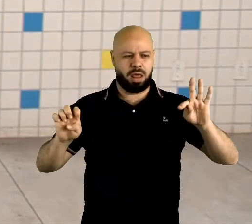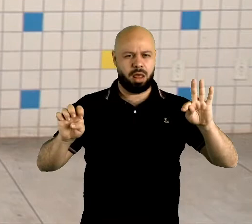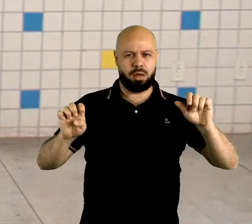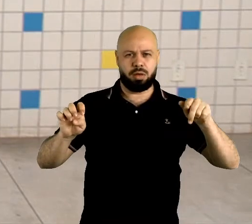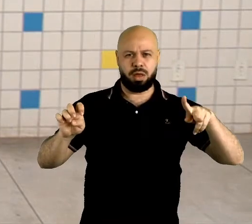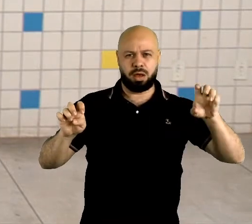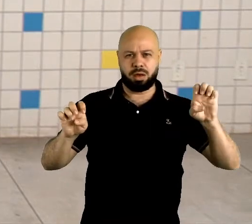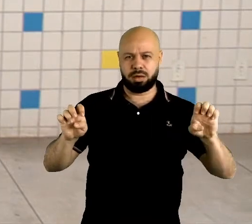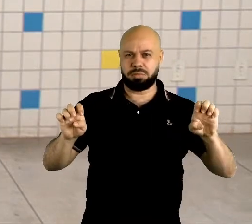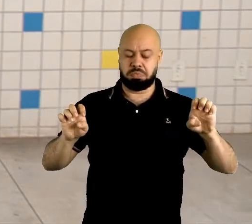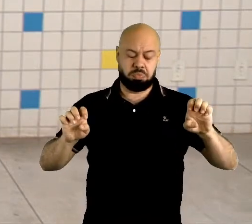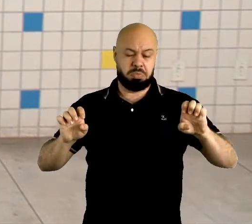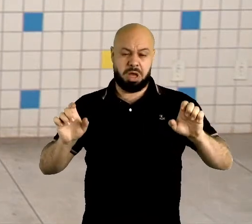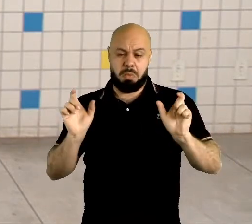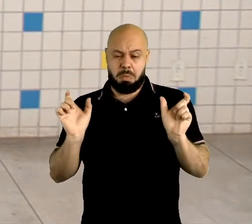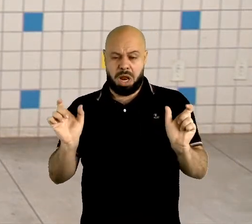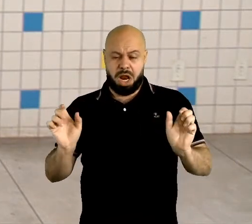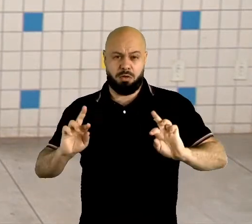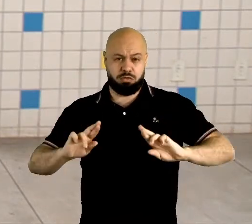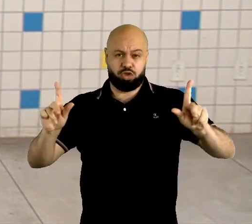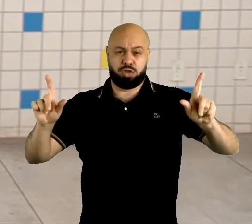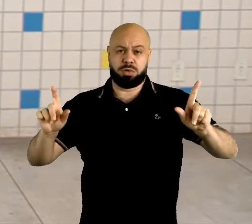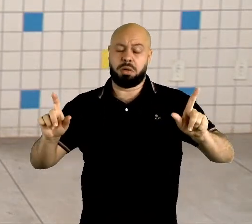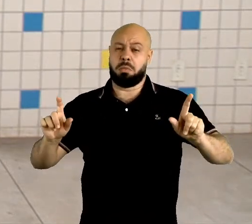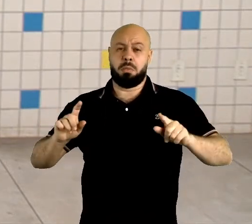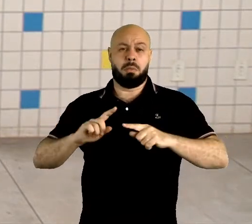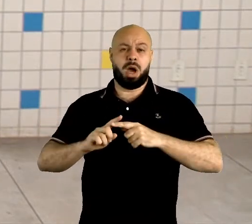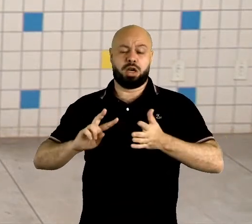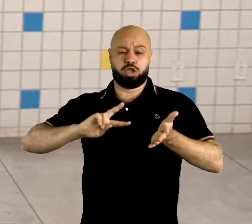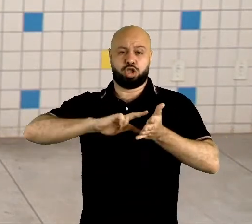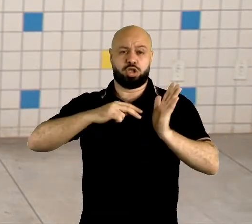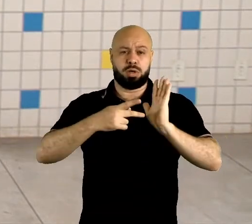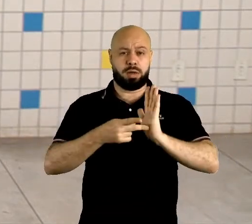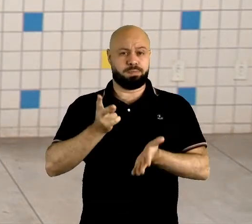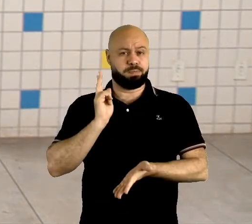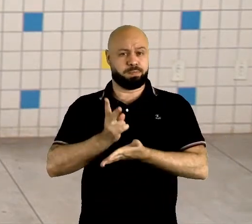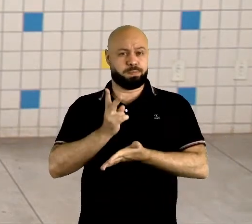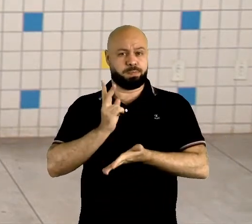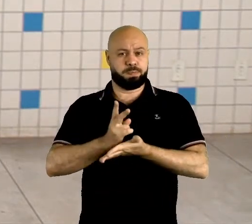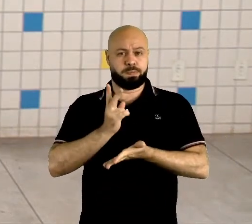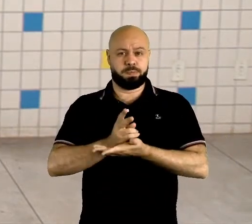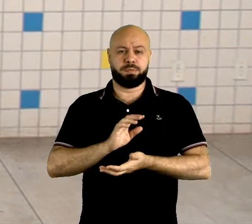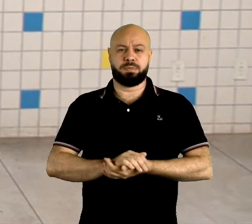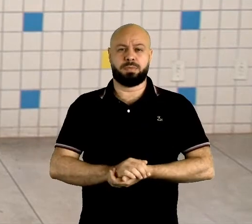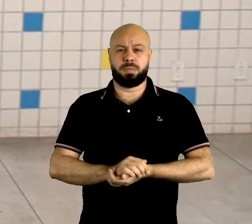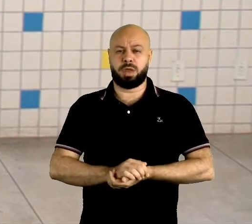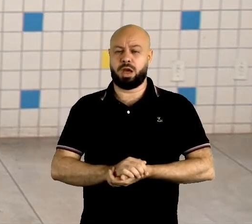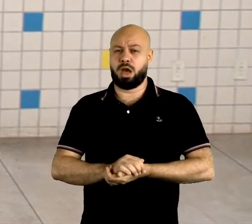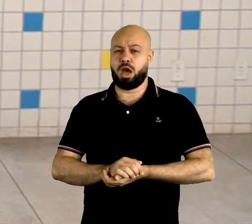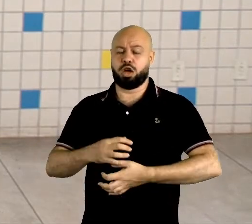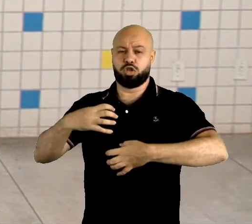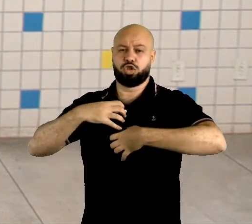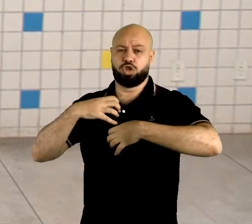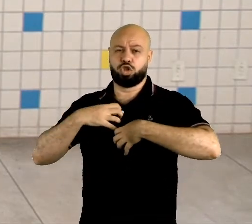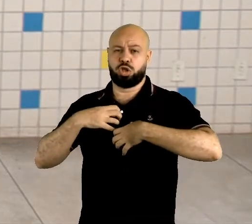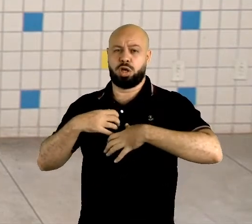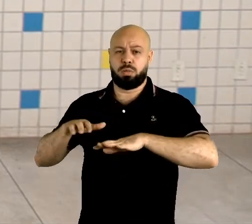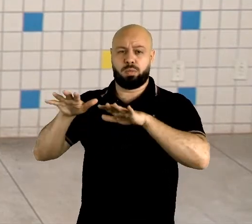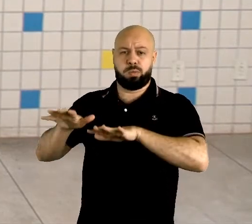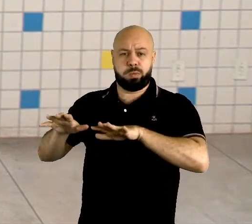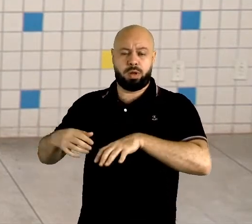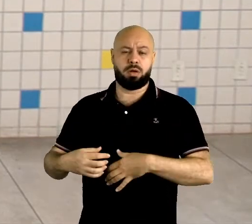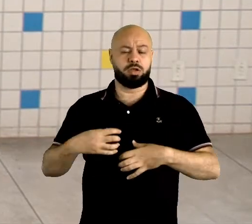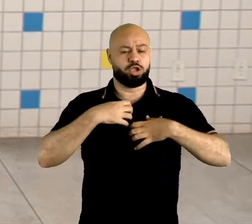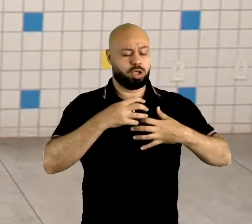mesma coisa, só que com modos diferentes. Um é no inglês britânico e o outro modo é no americano. Have a break, take a break,